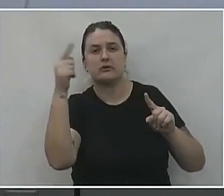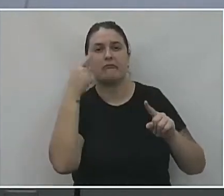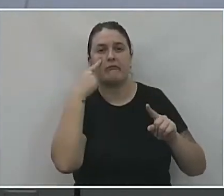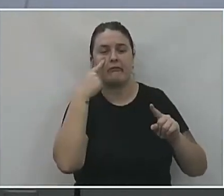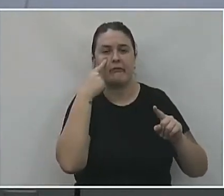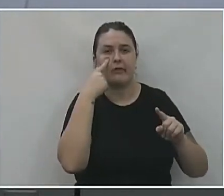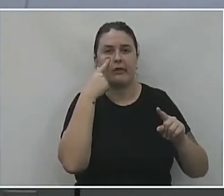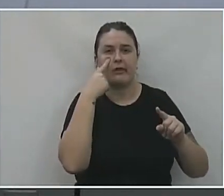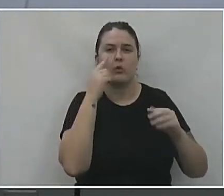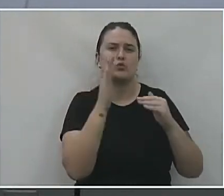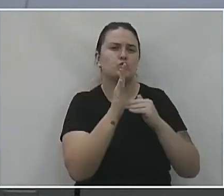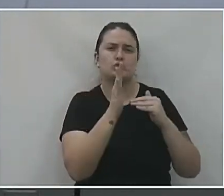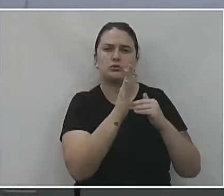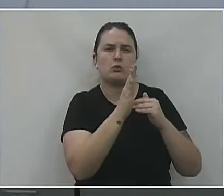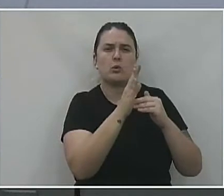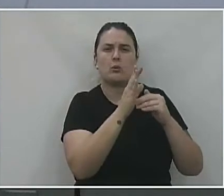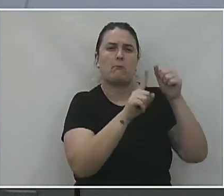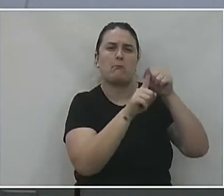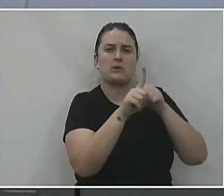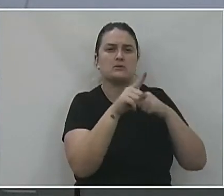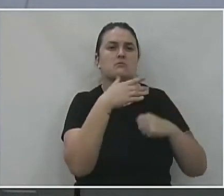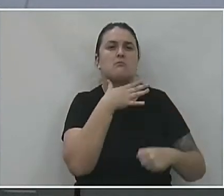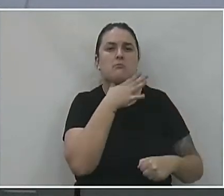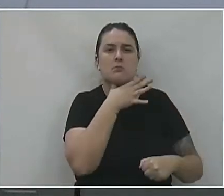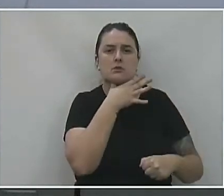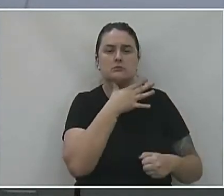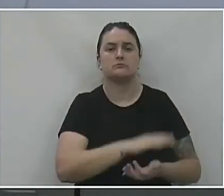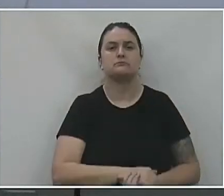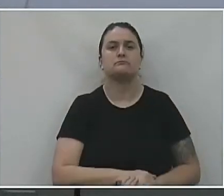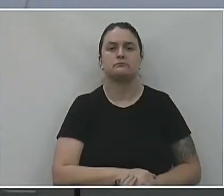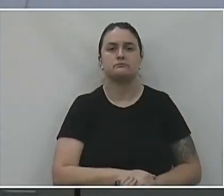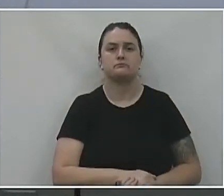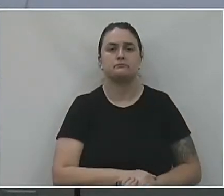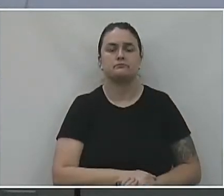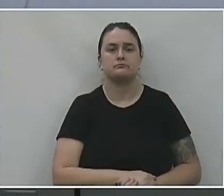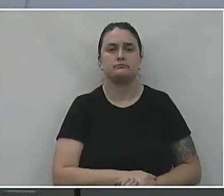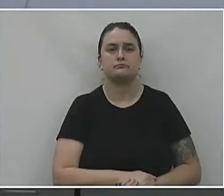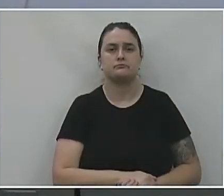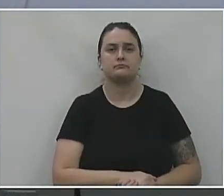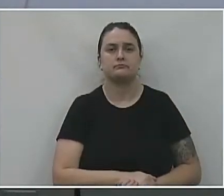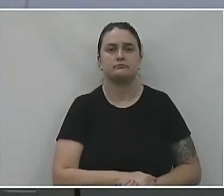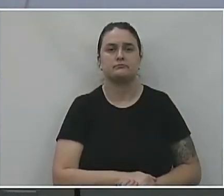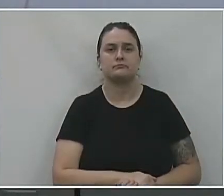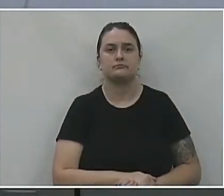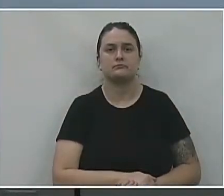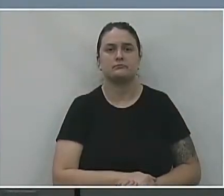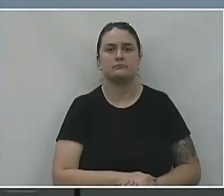período de março. Foi geral isso.